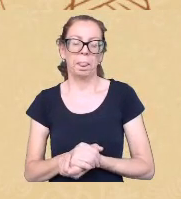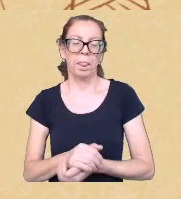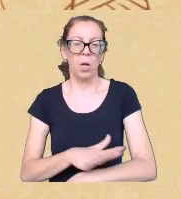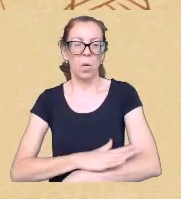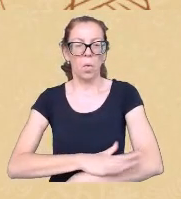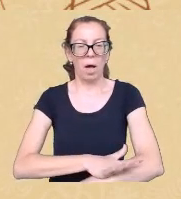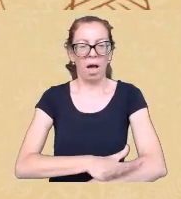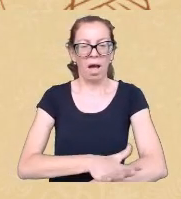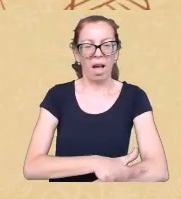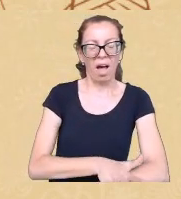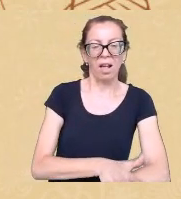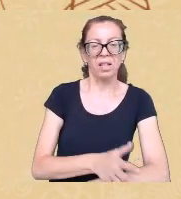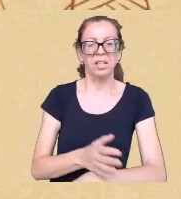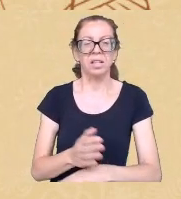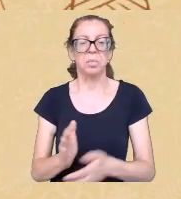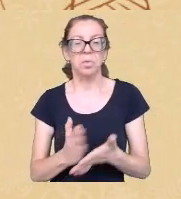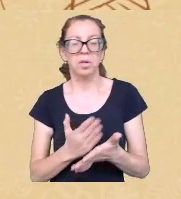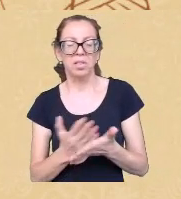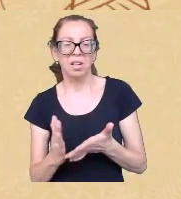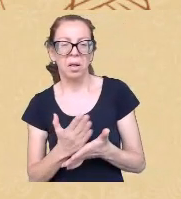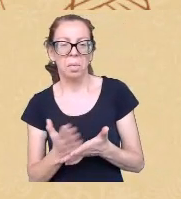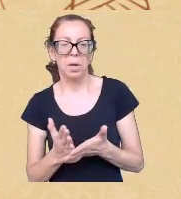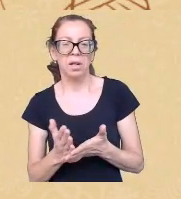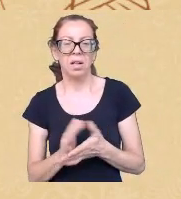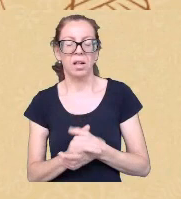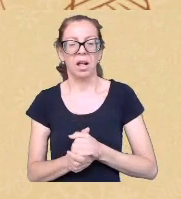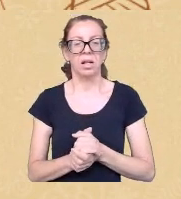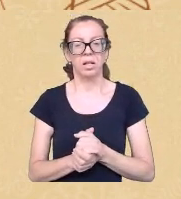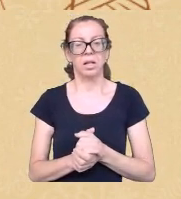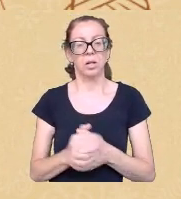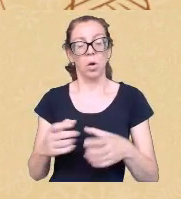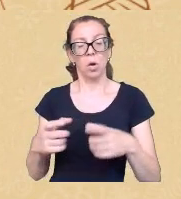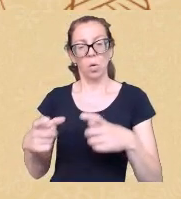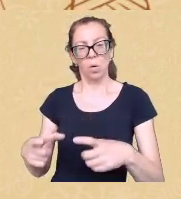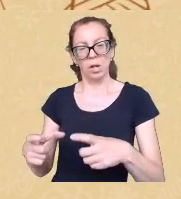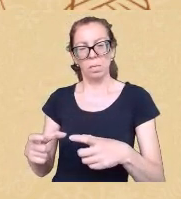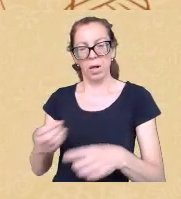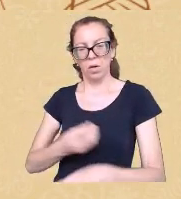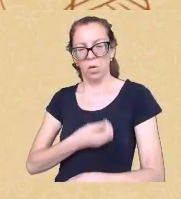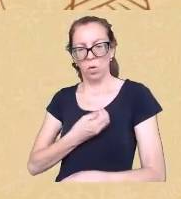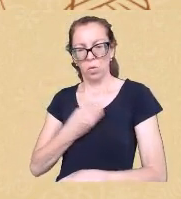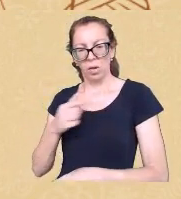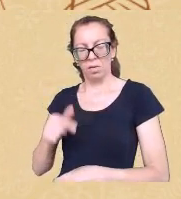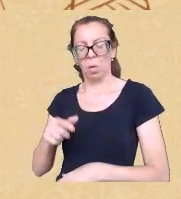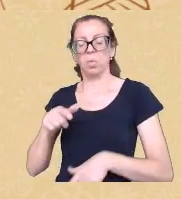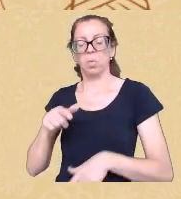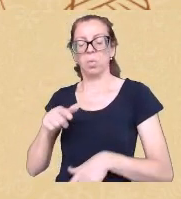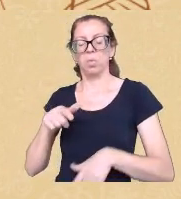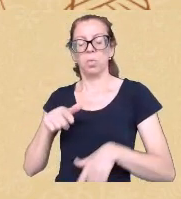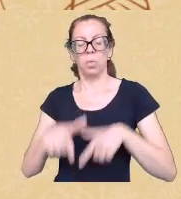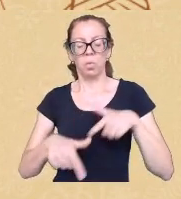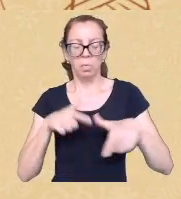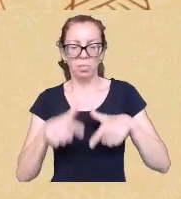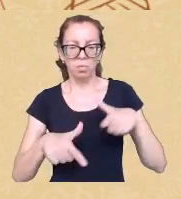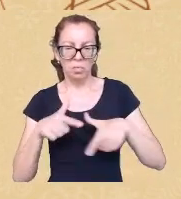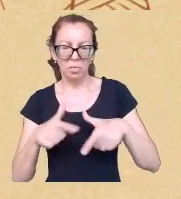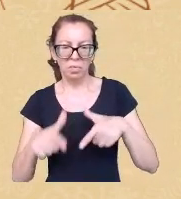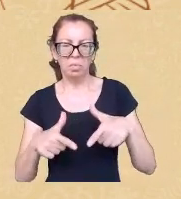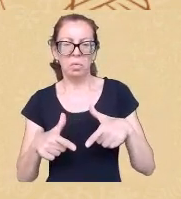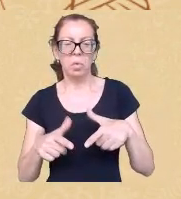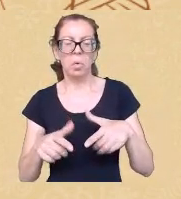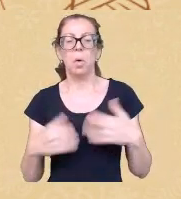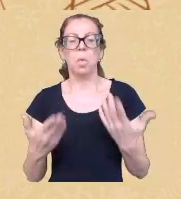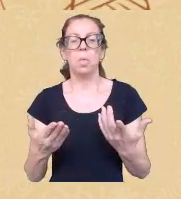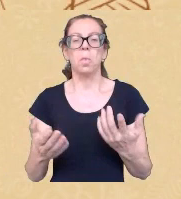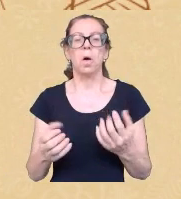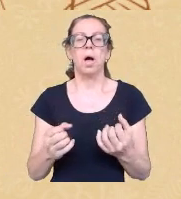vivencia independente do espaço onde a gente está ou do do modo de trabalho né em qual instituição e